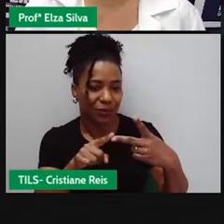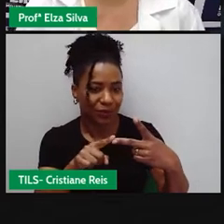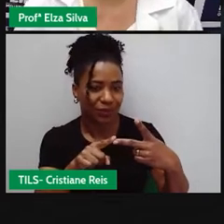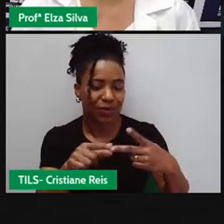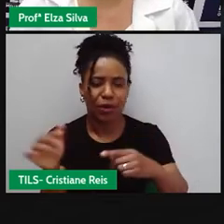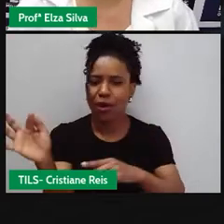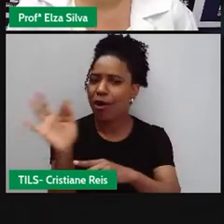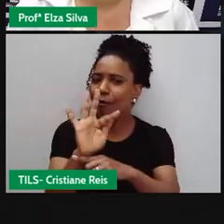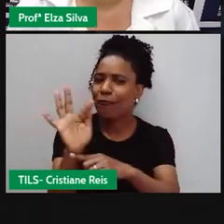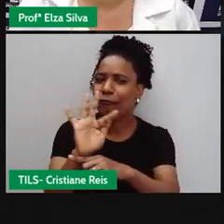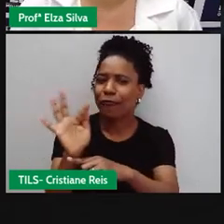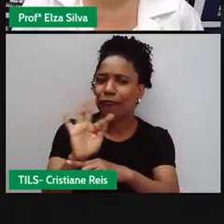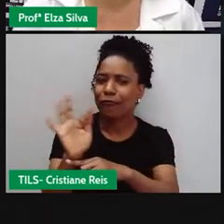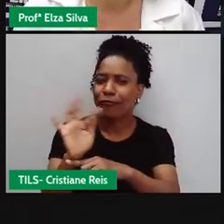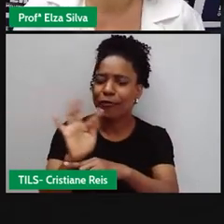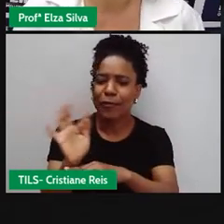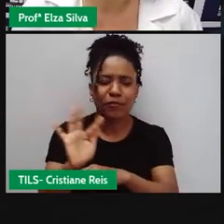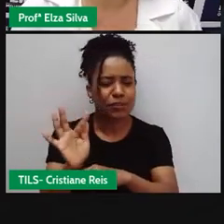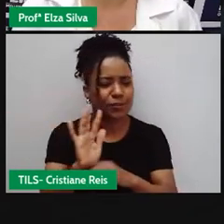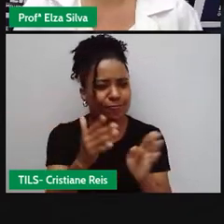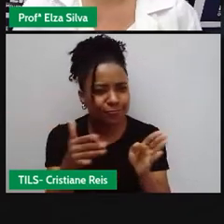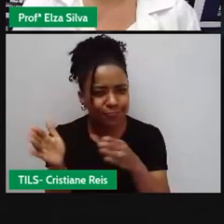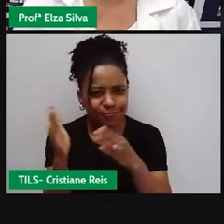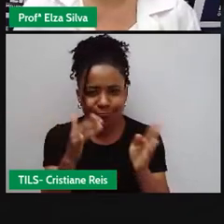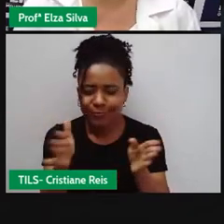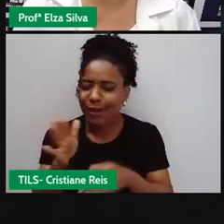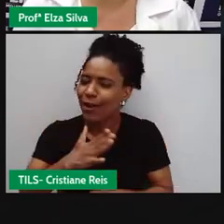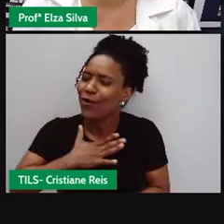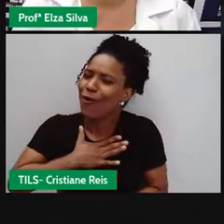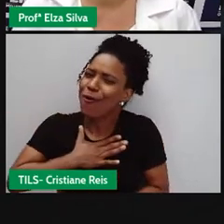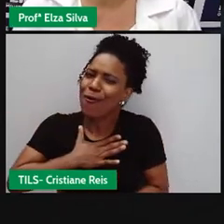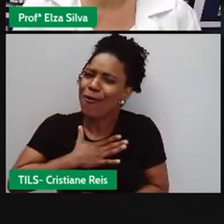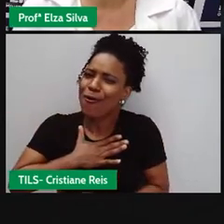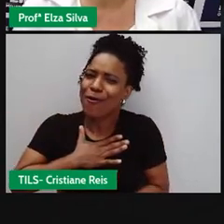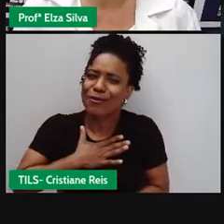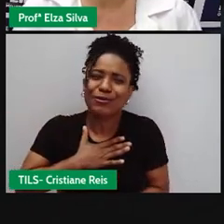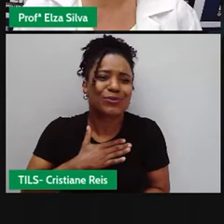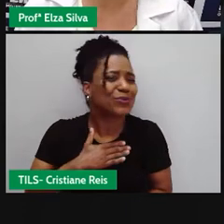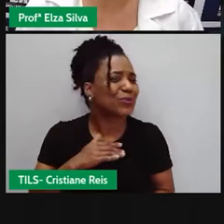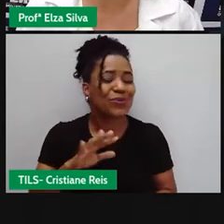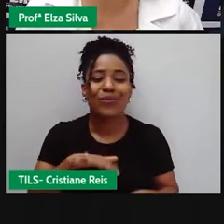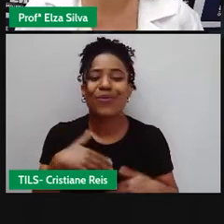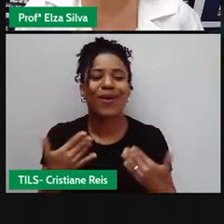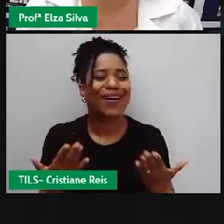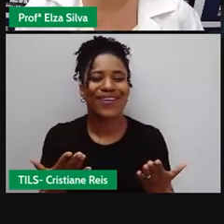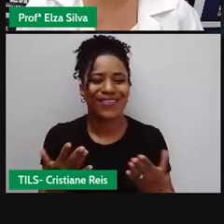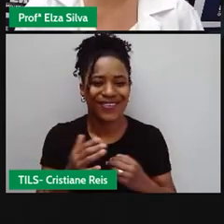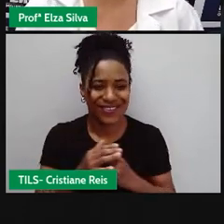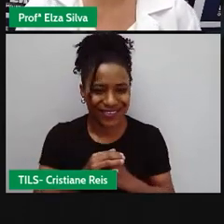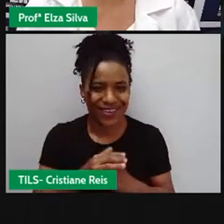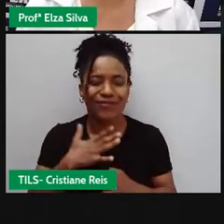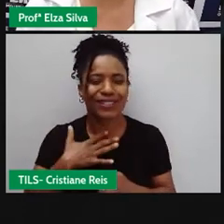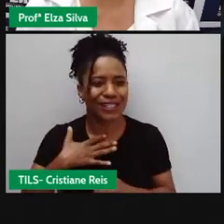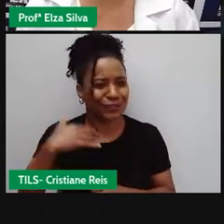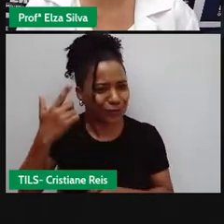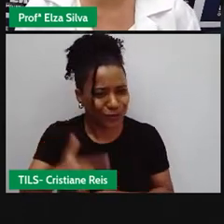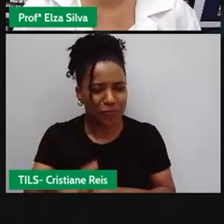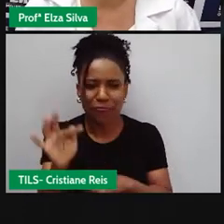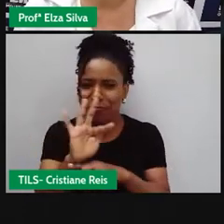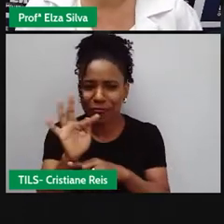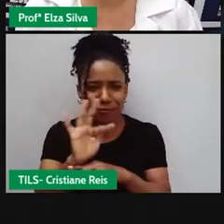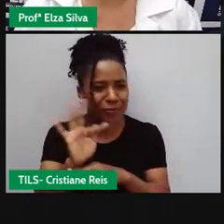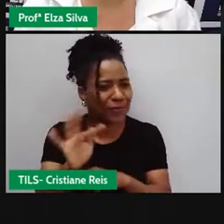Pensa um pouquinho. Dentre esses filmes que você já assistiu, aquele que você sempre tem a vontade de assistir novamente,